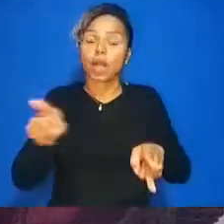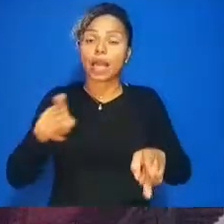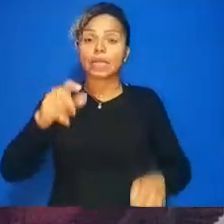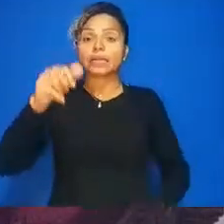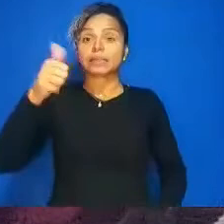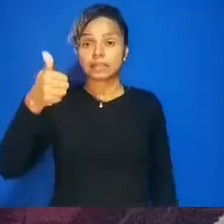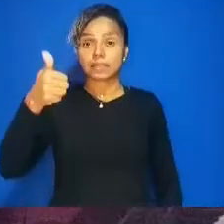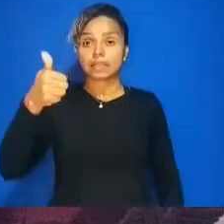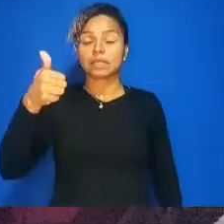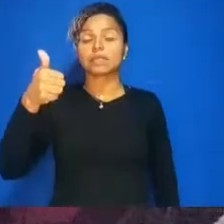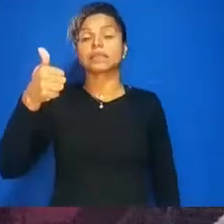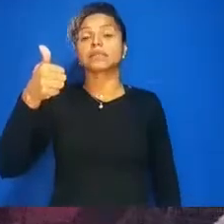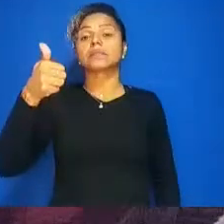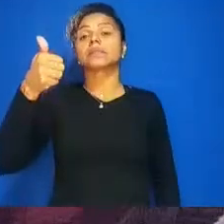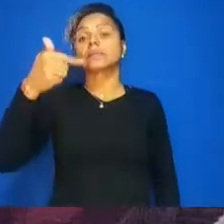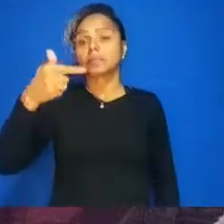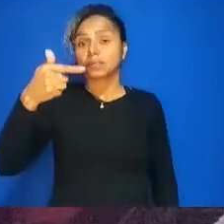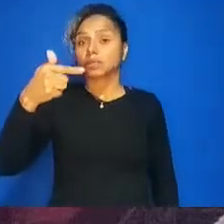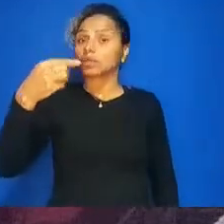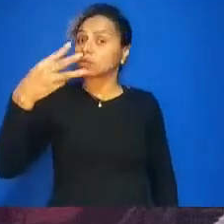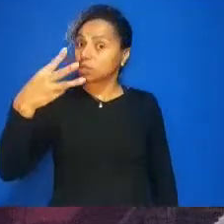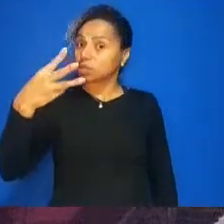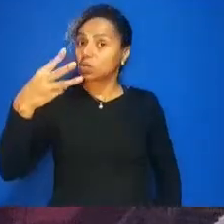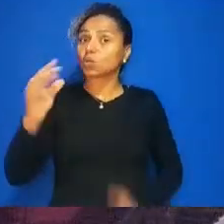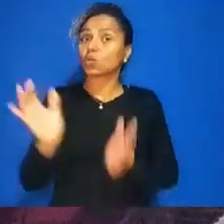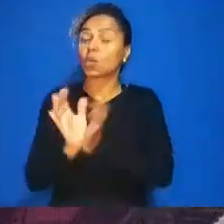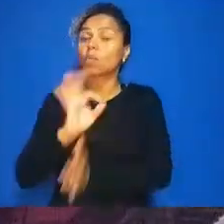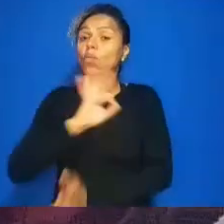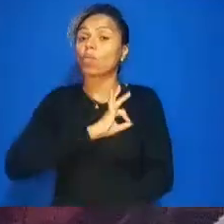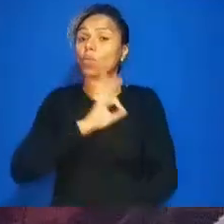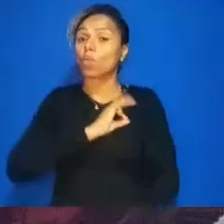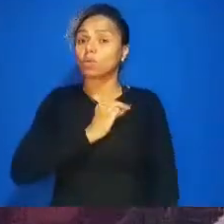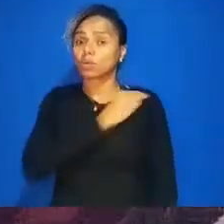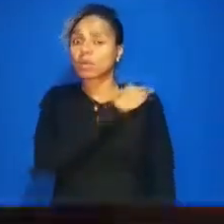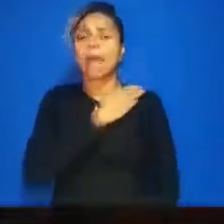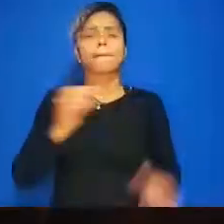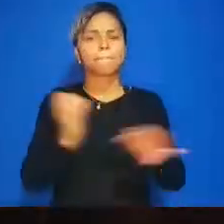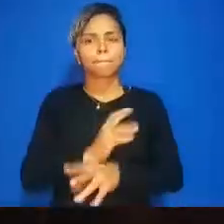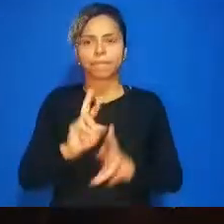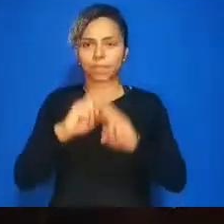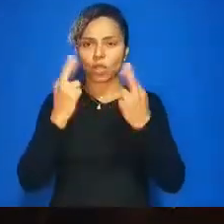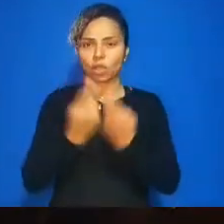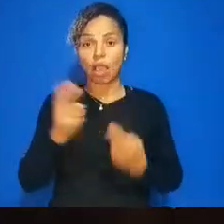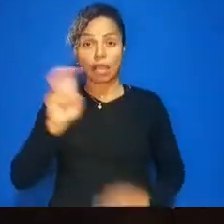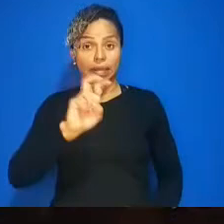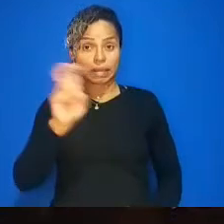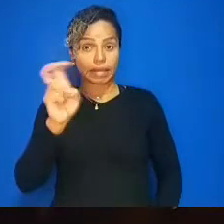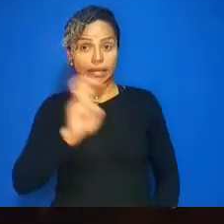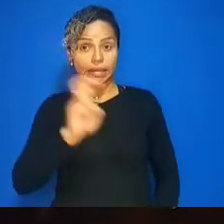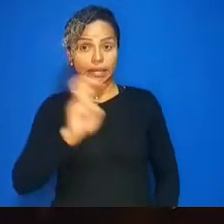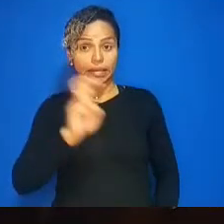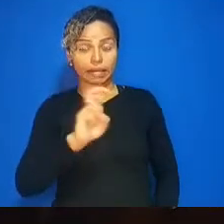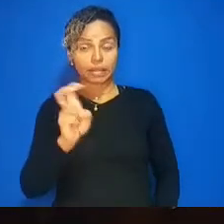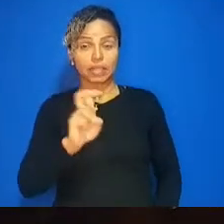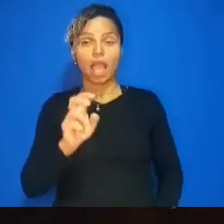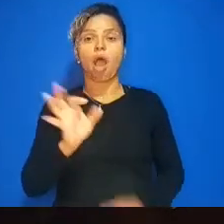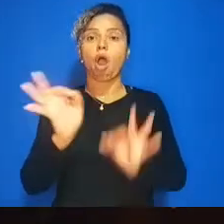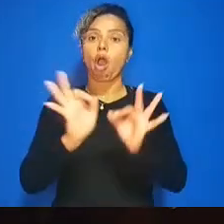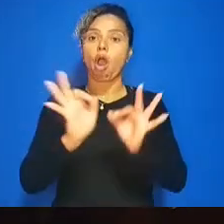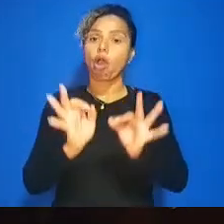terceira companhia de polícia militar estamos encerrando a nossa quinta reunião ordinária do décimo período